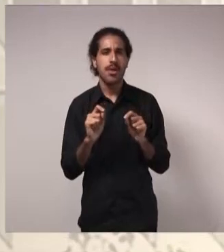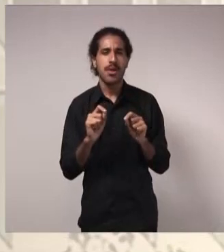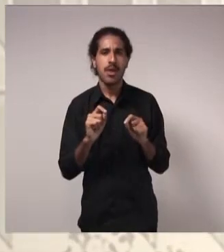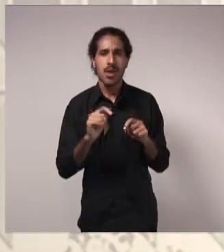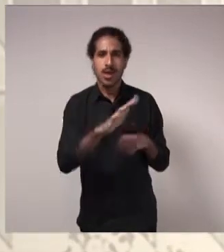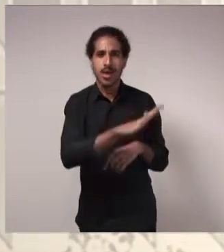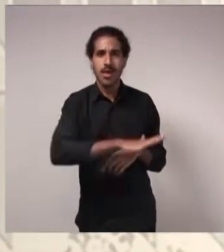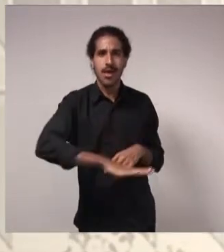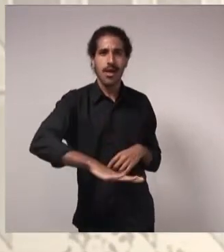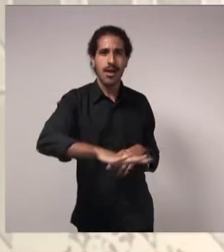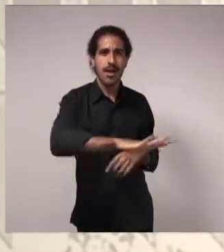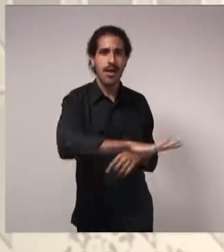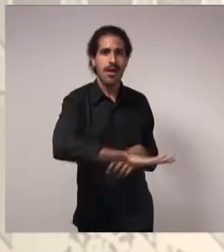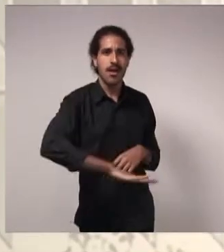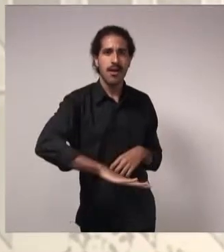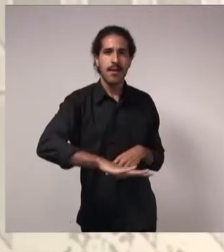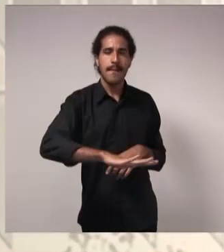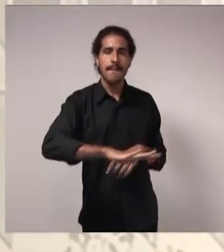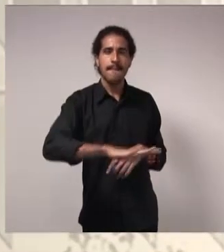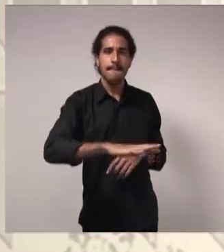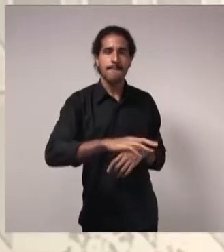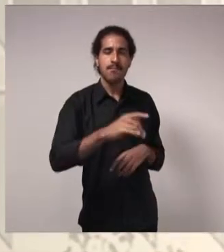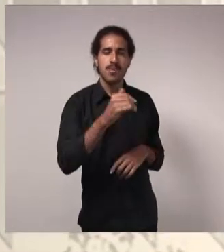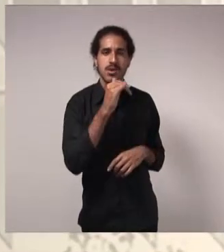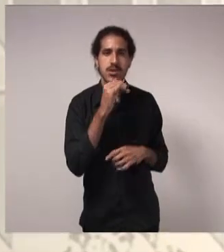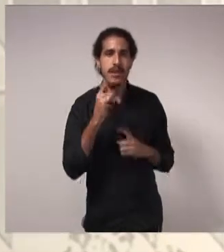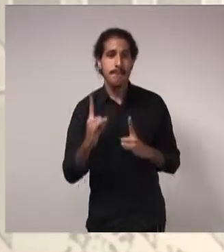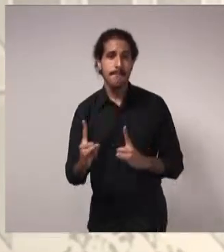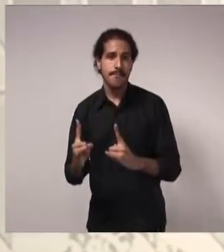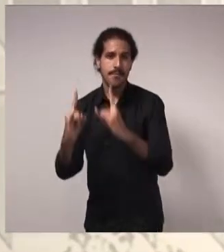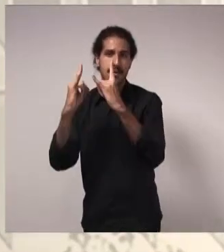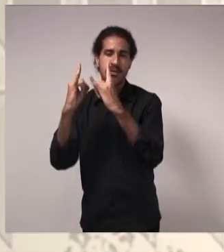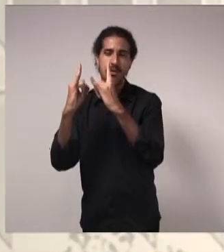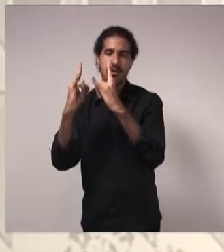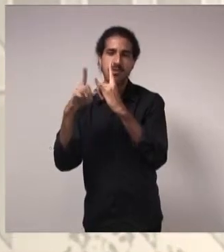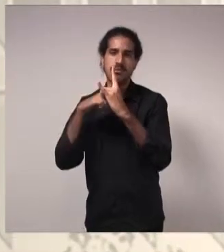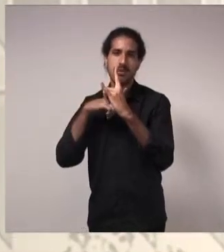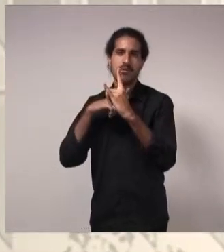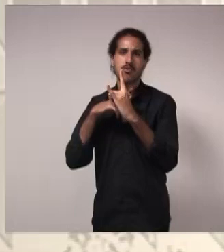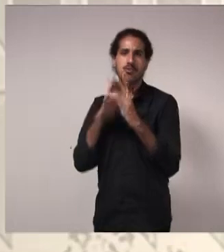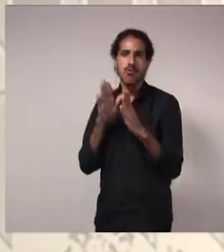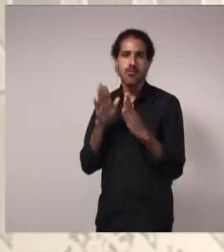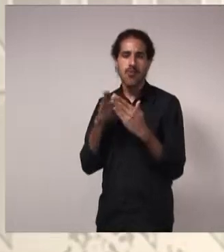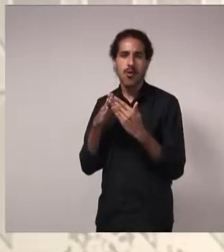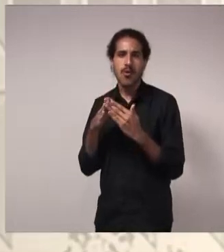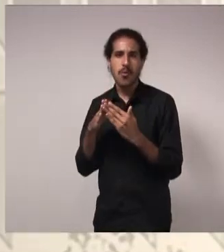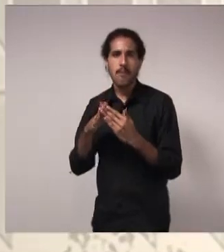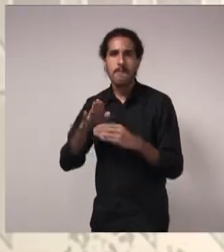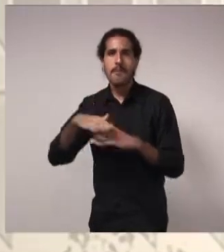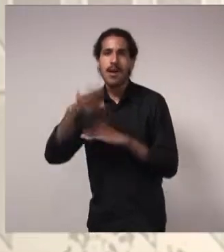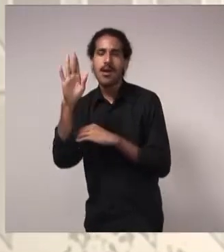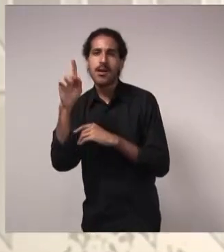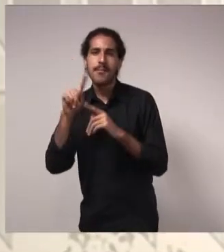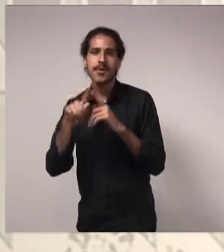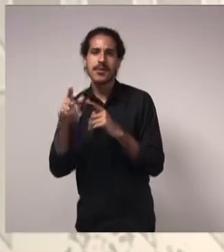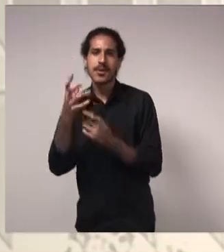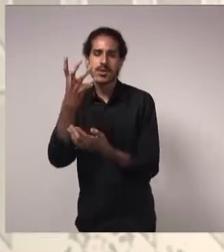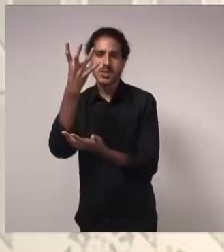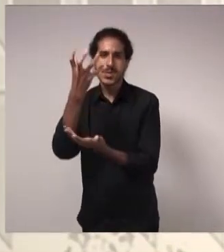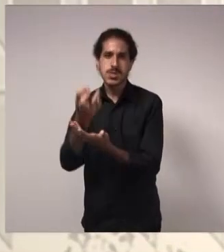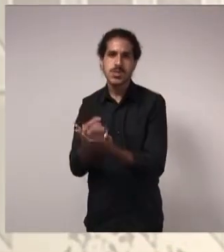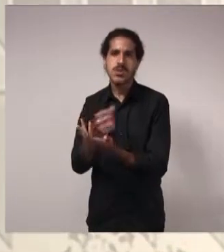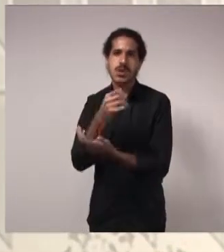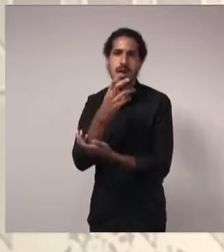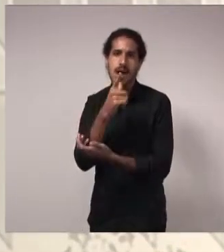coberta, de cobertura. Então, provavelmente, um prédio de apartamento vai ter uma demanda maior, mas uma área de coleta de água de chuva menor